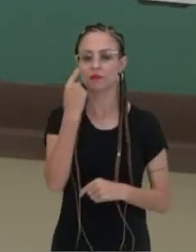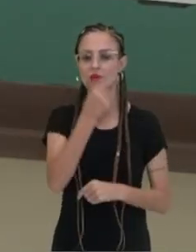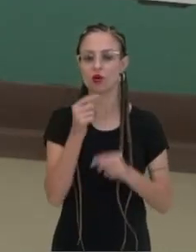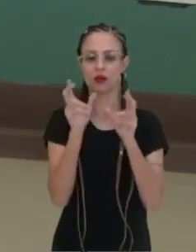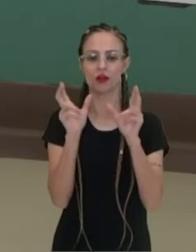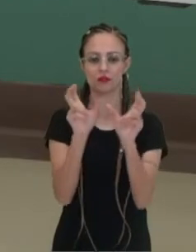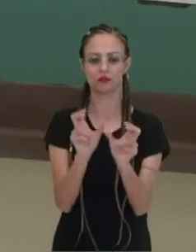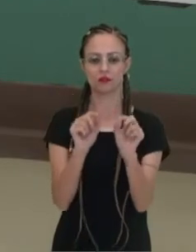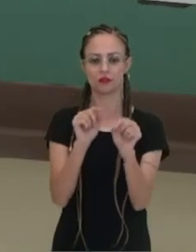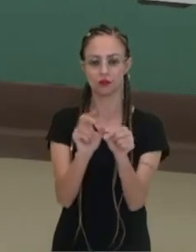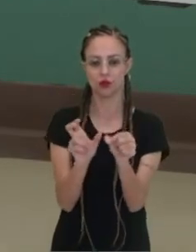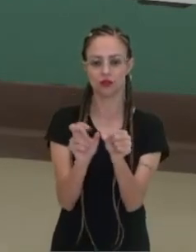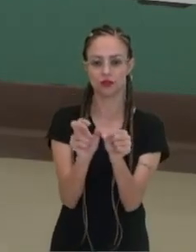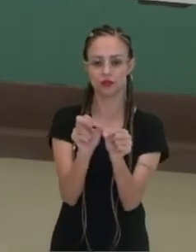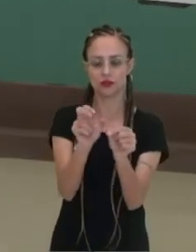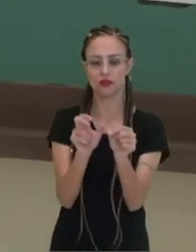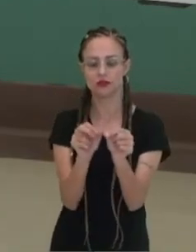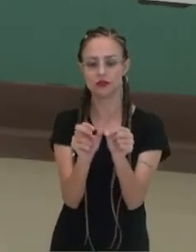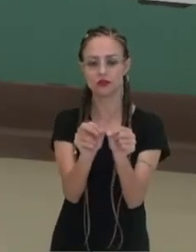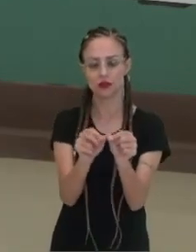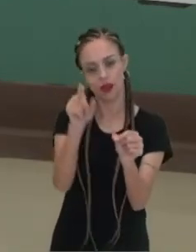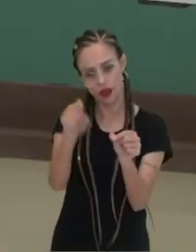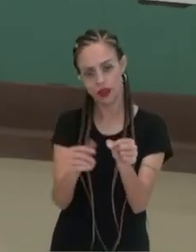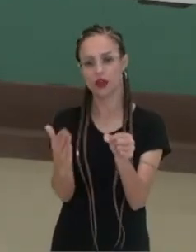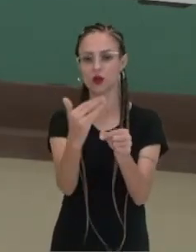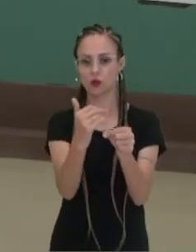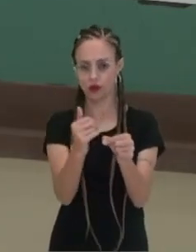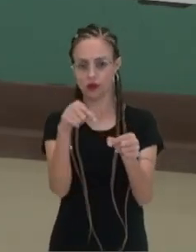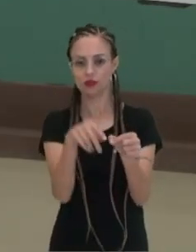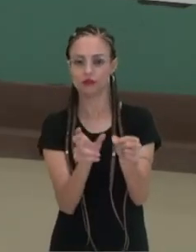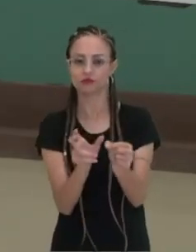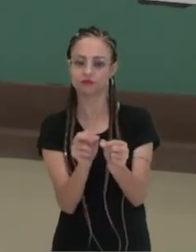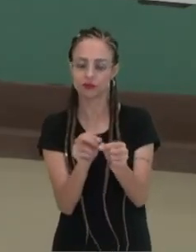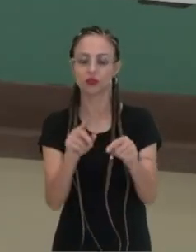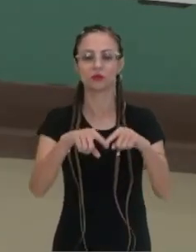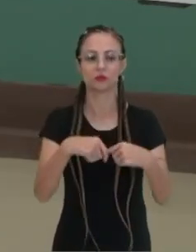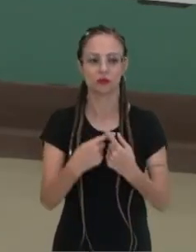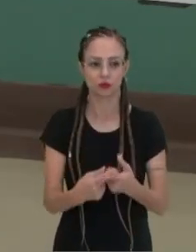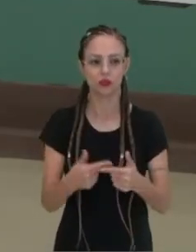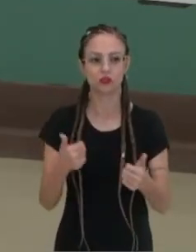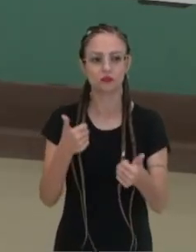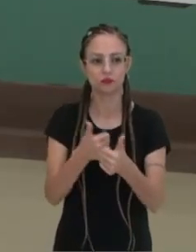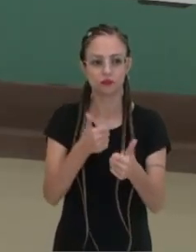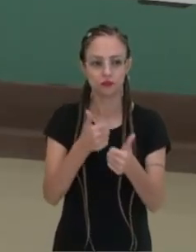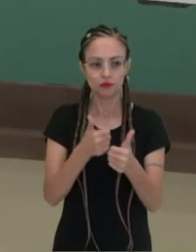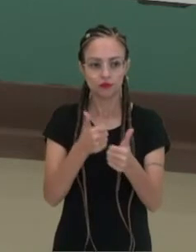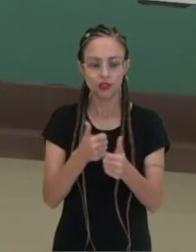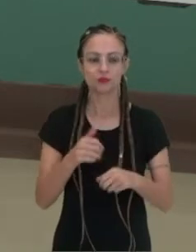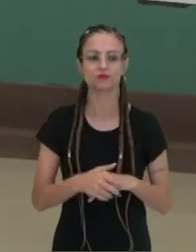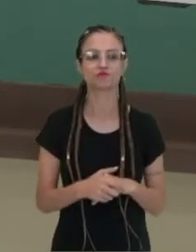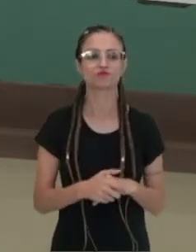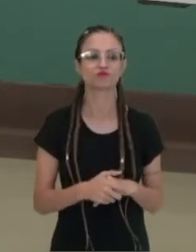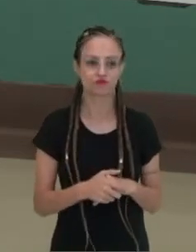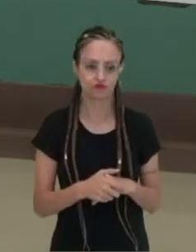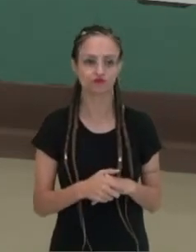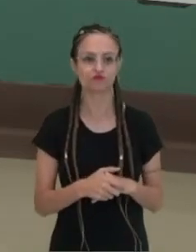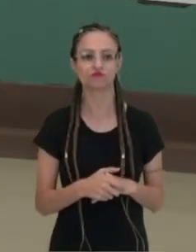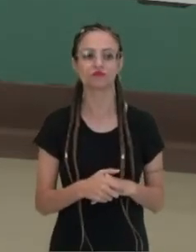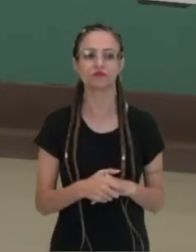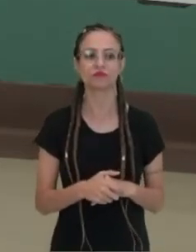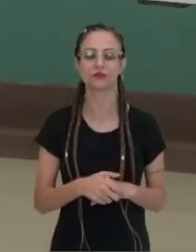que ajuda no que esses tentáculos? Na alimentação, né? Bem por isso ali próximo da região bocal. Muito bem!